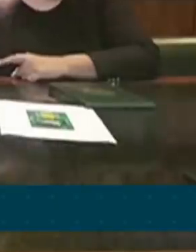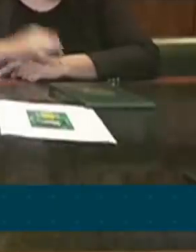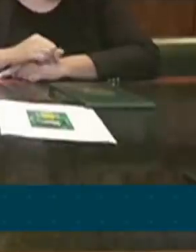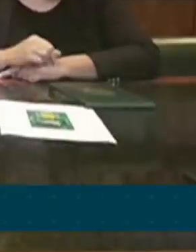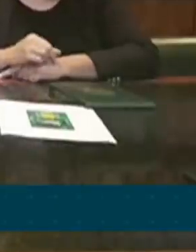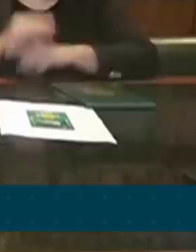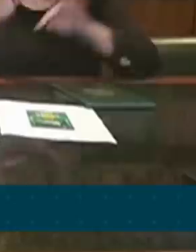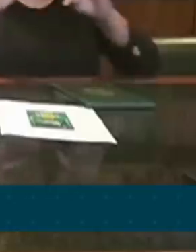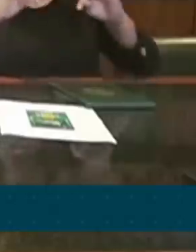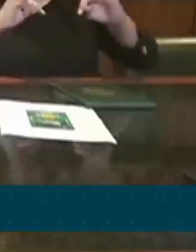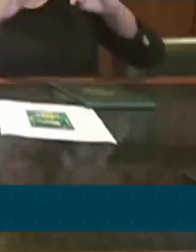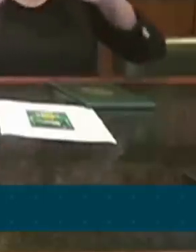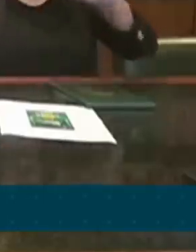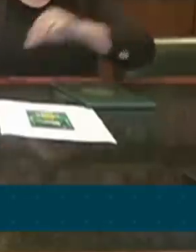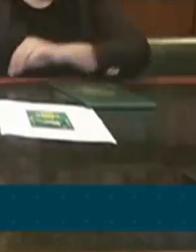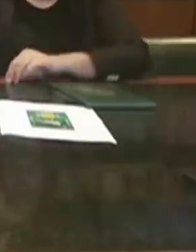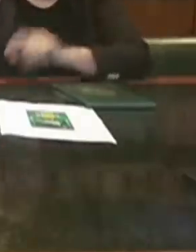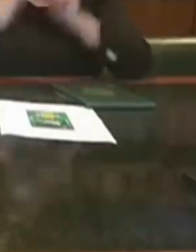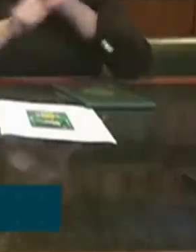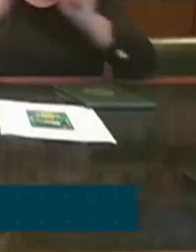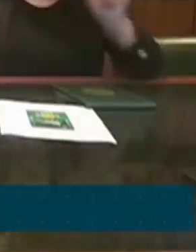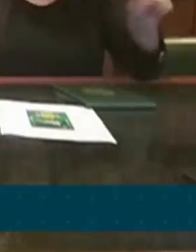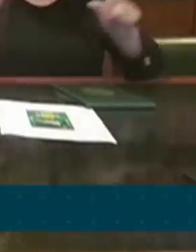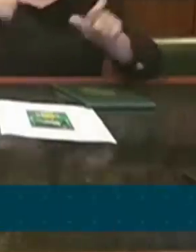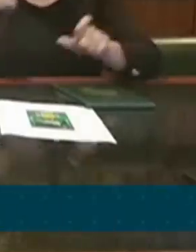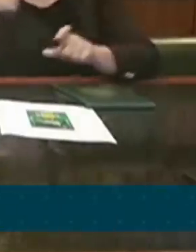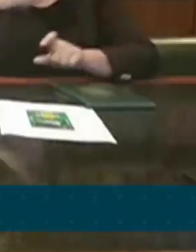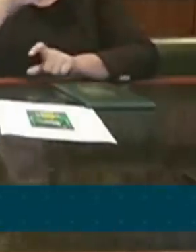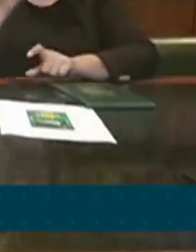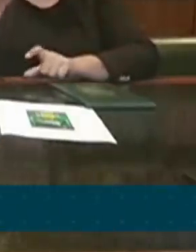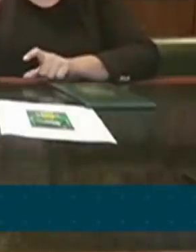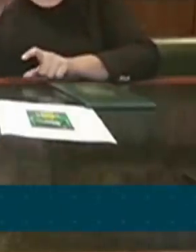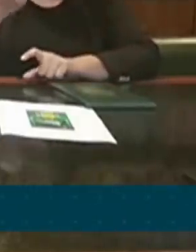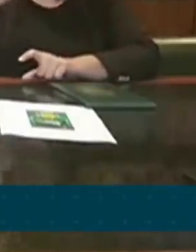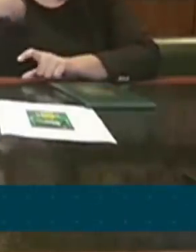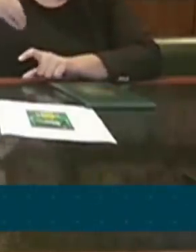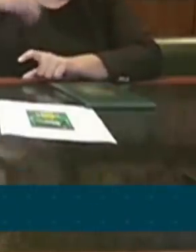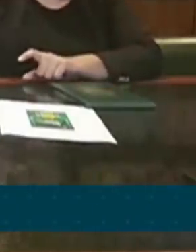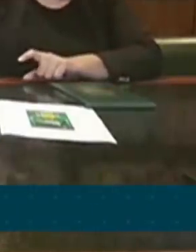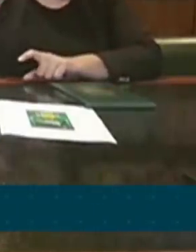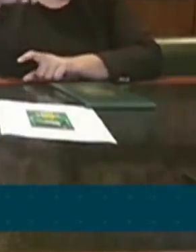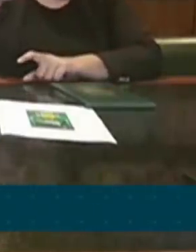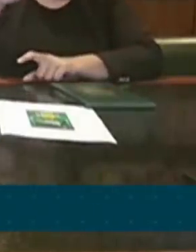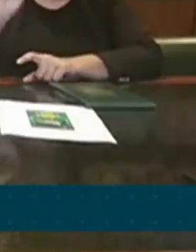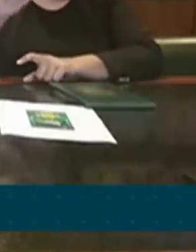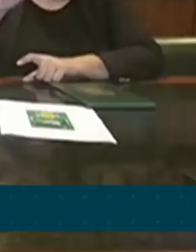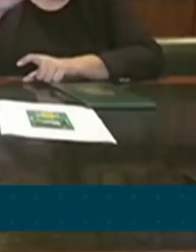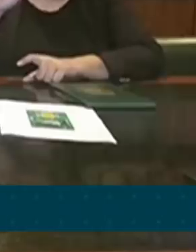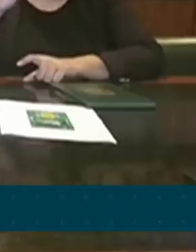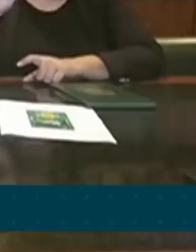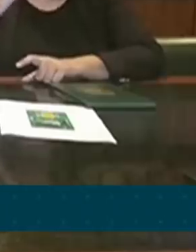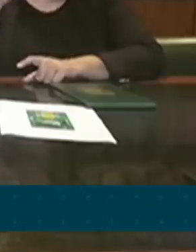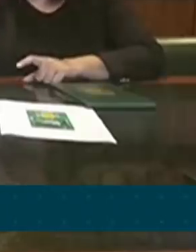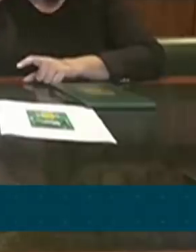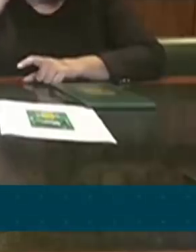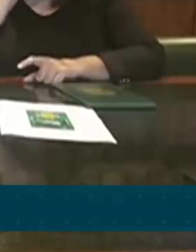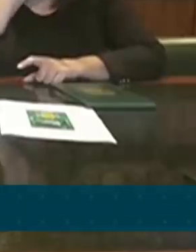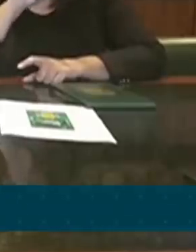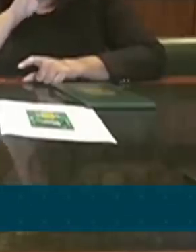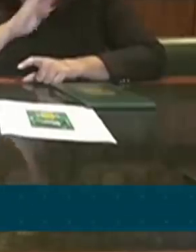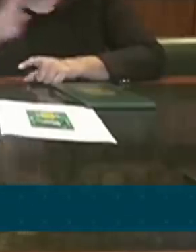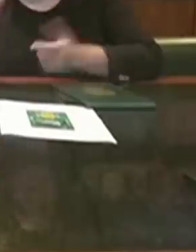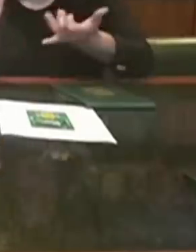Todas as pessoas do auxílio receberão uma conta digital de graça. E é muito